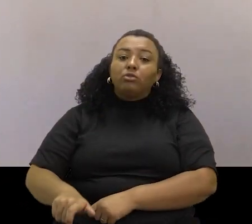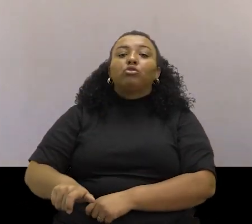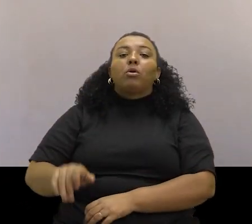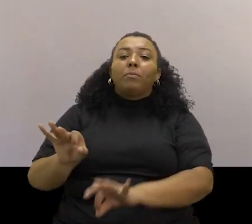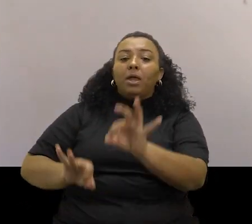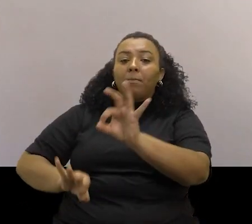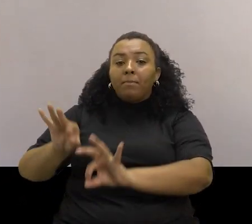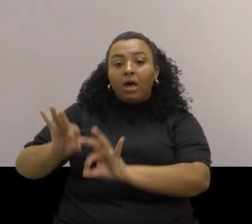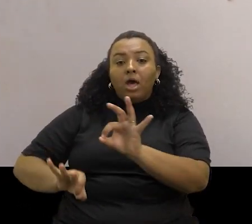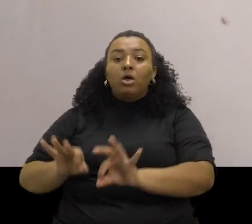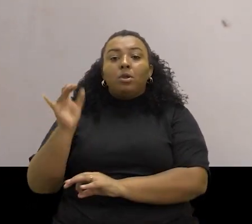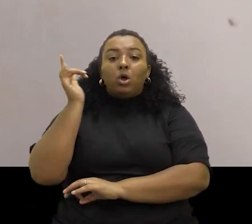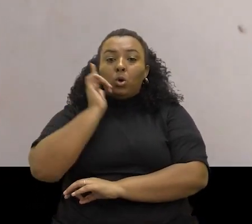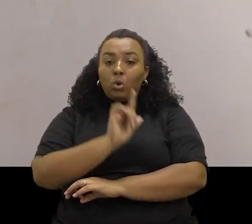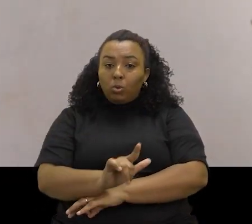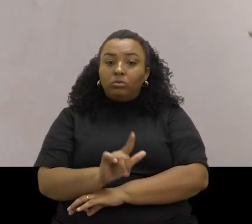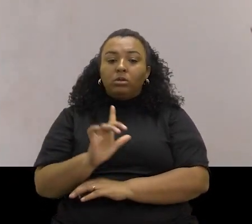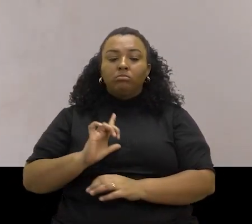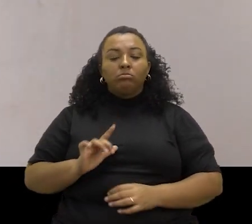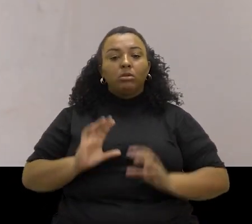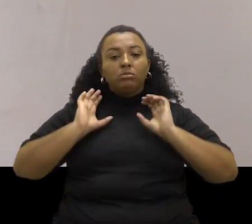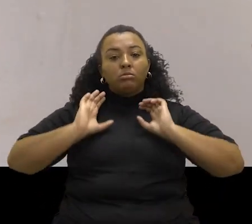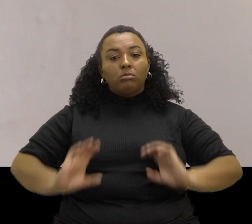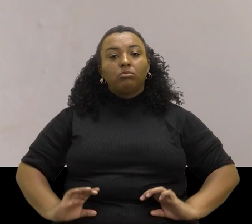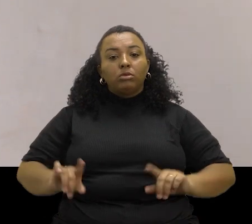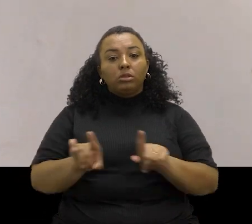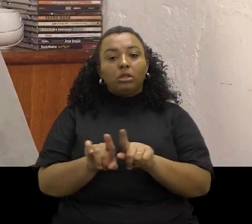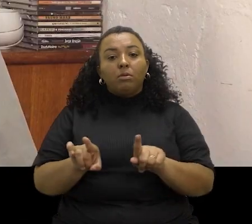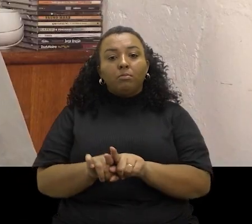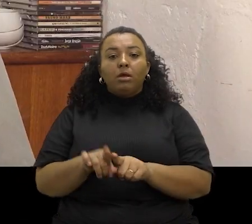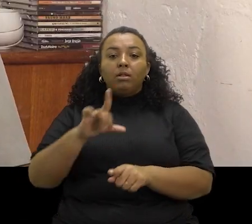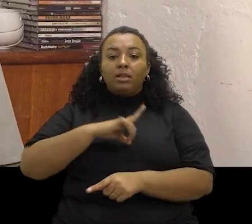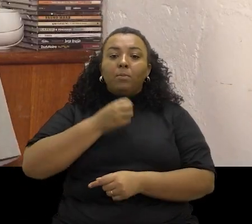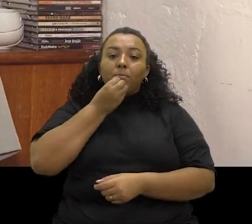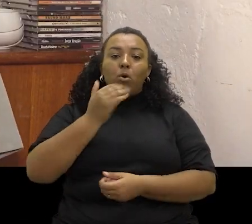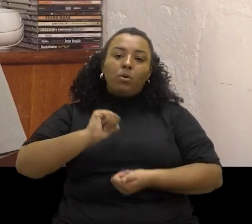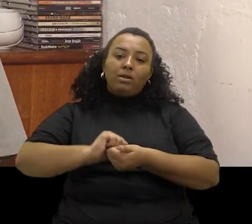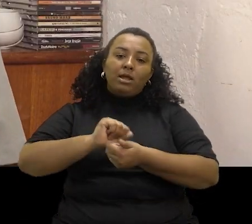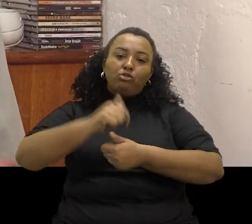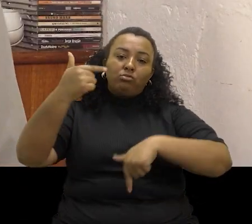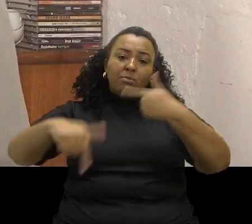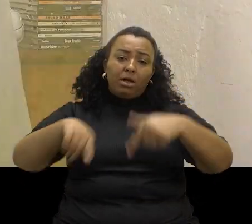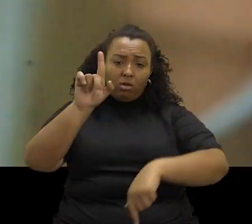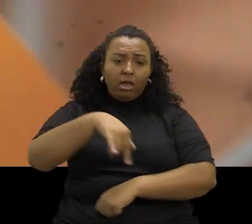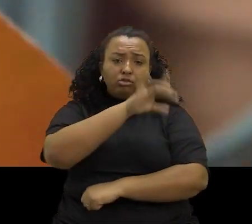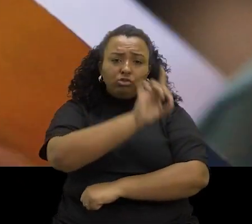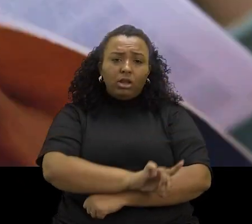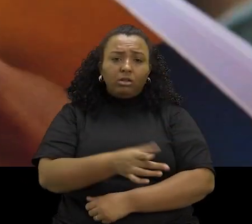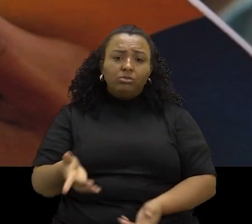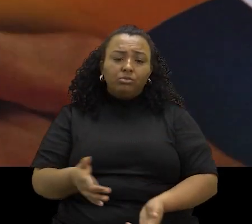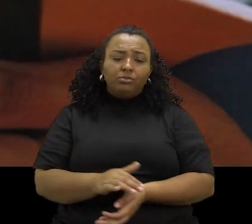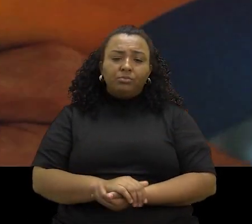pessoa, seu preparo para o exercício da cidadania e sua qualificação para o trabalho. É um direito.